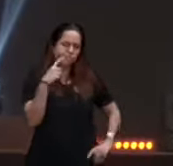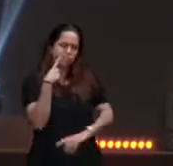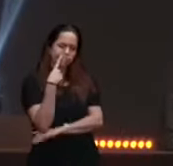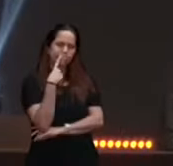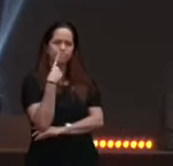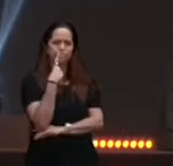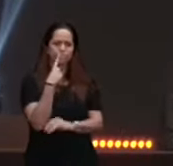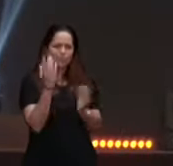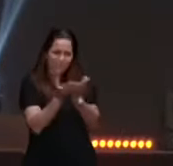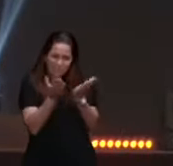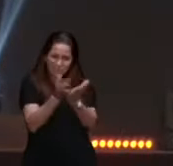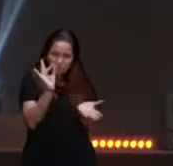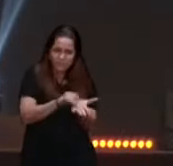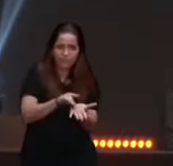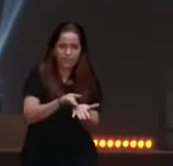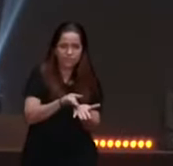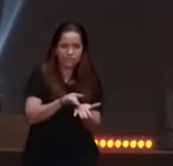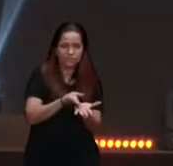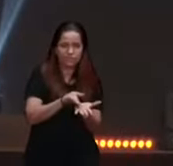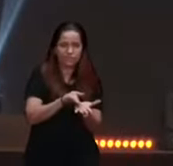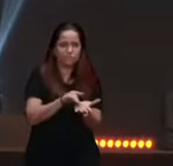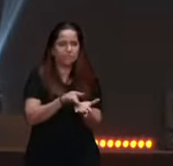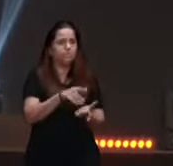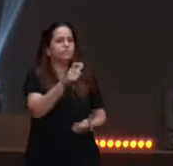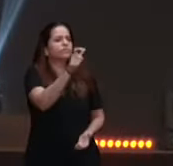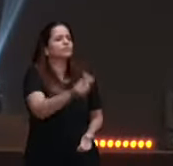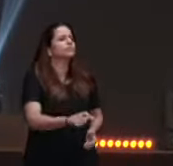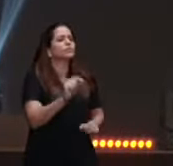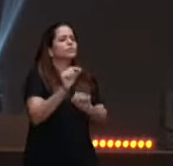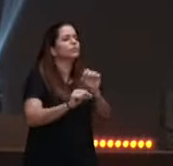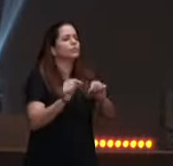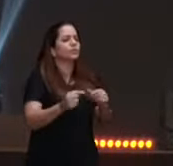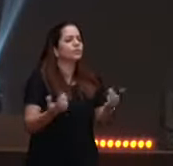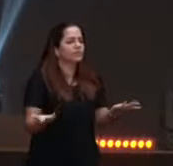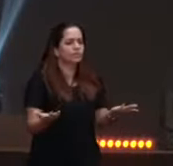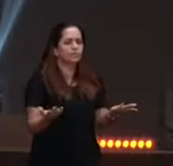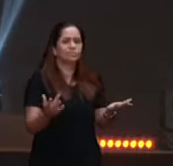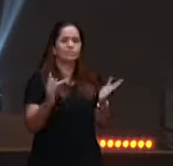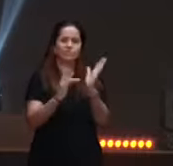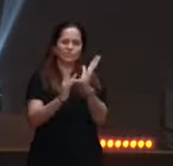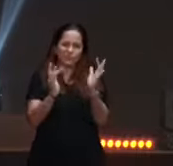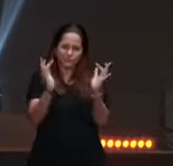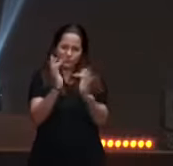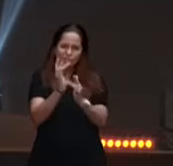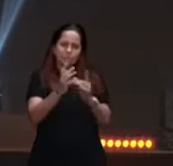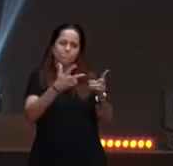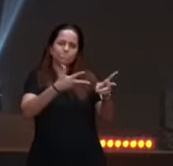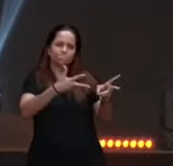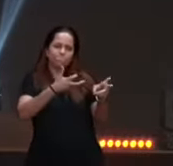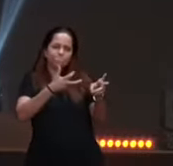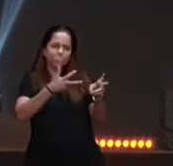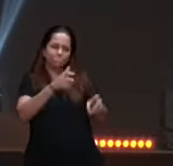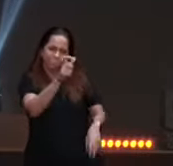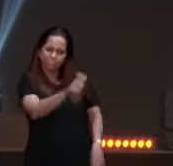quem é você? quando Jesus, que sabe quem é você, te pergunta quem é você,